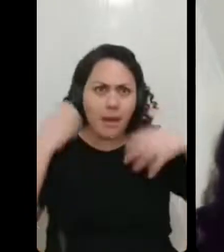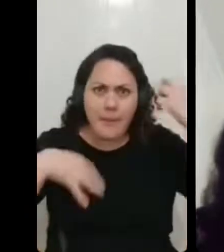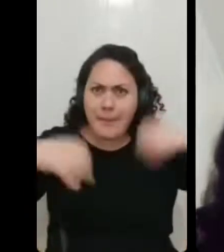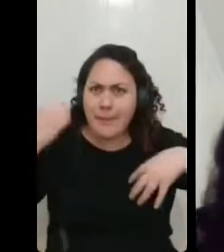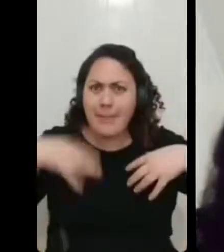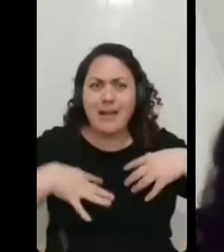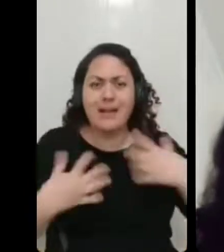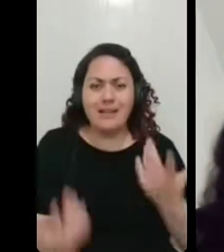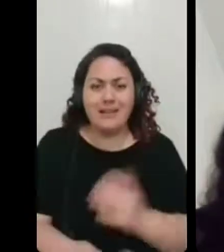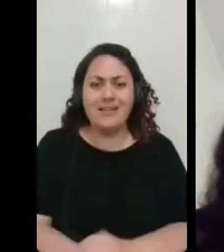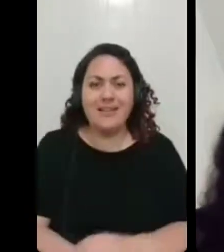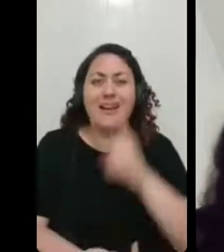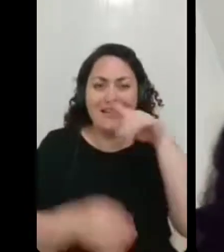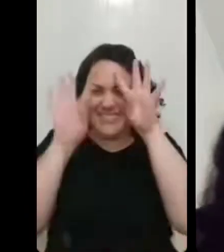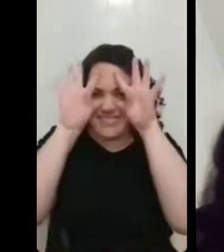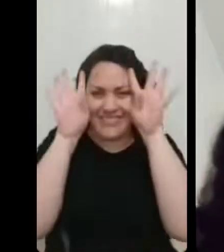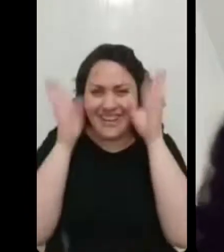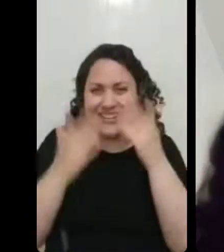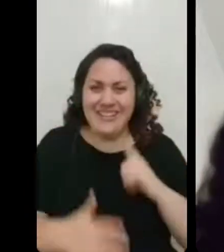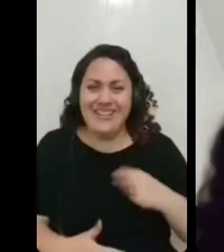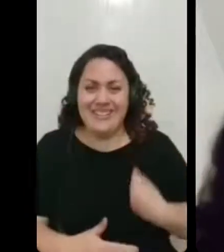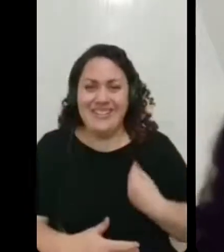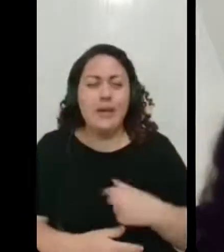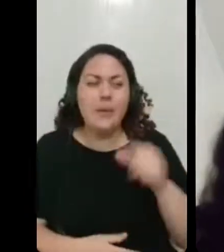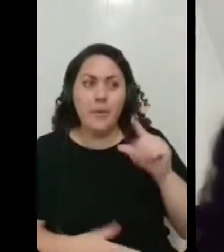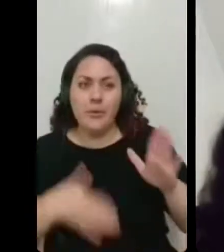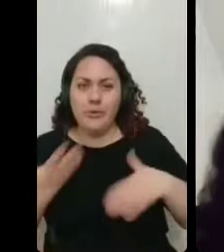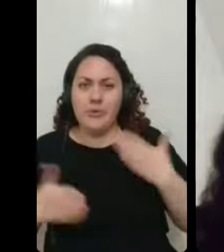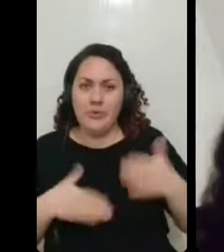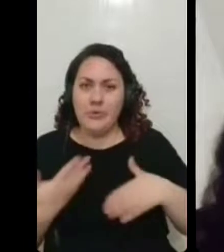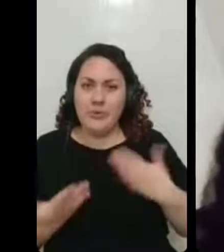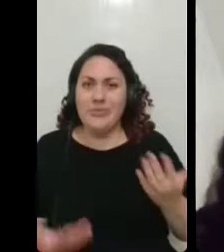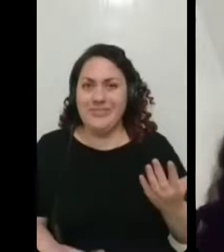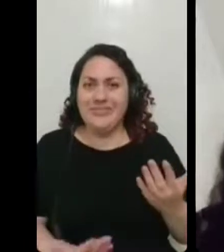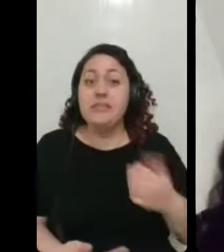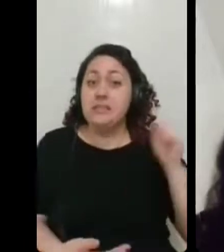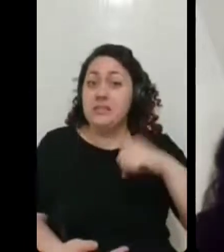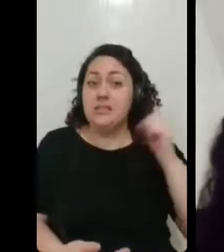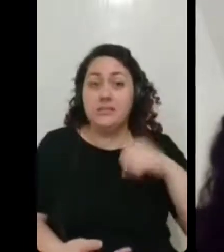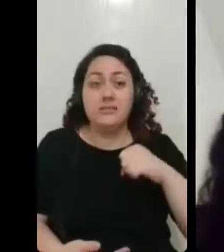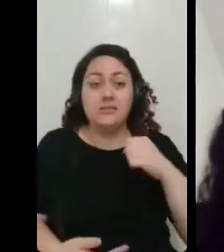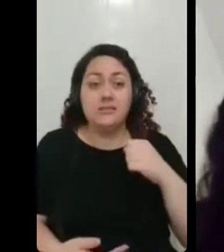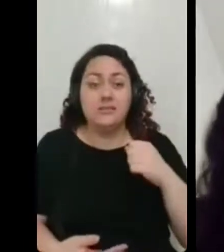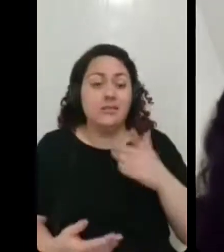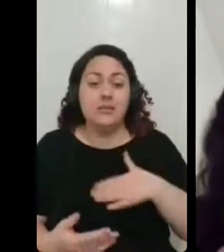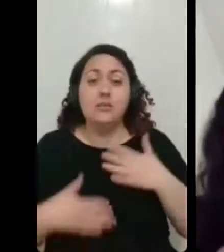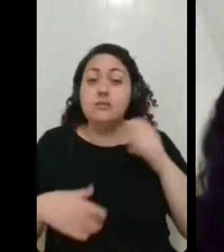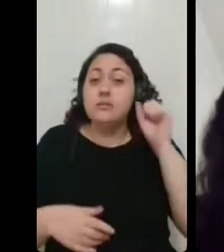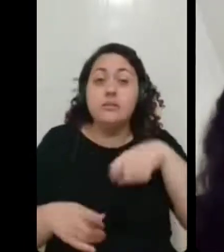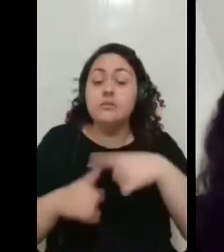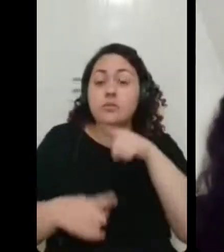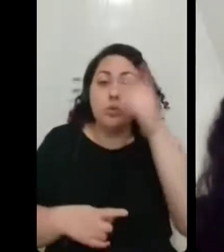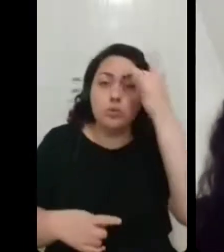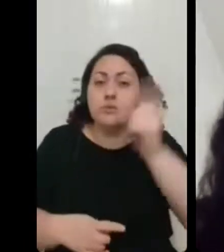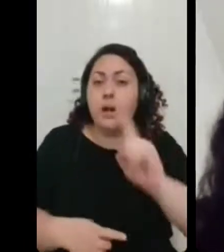cabelo. É um pouco assustador, né? Oi? É um pouco assustador quando isso acontece. E quando vê,